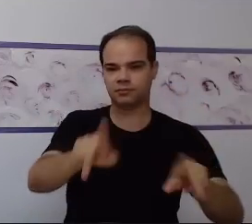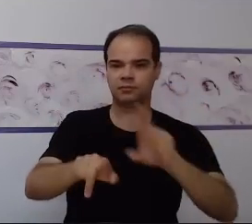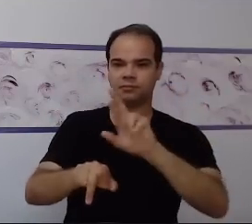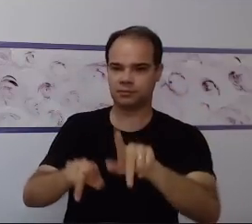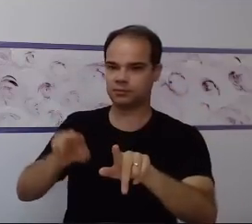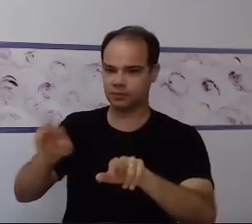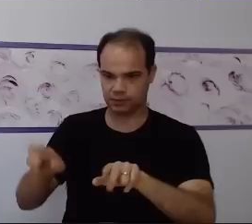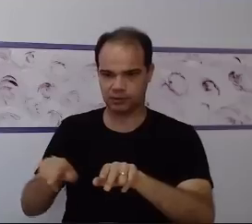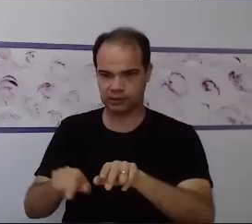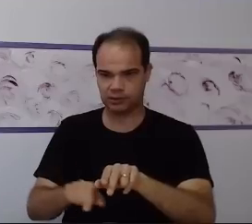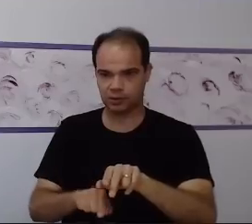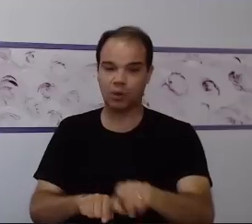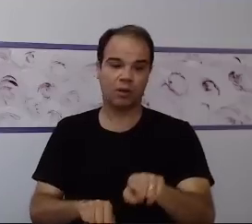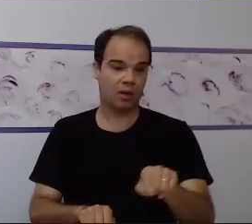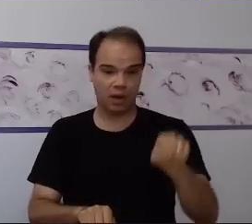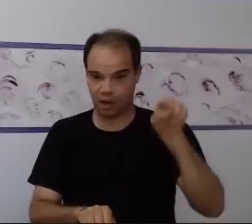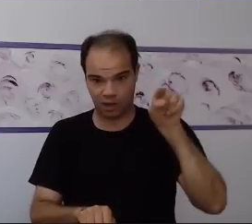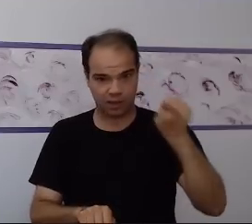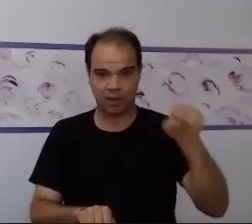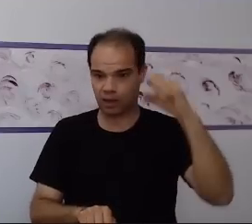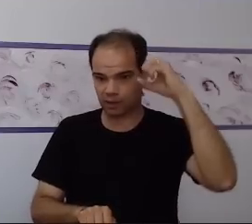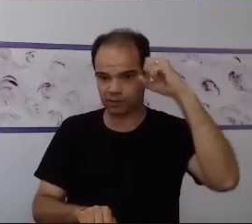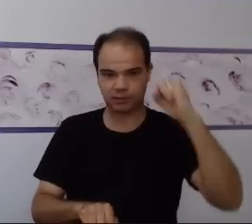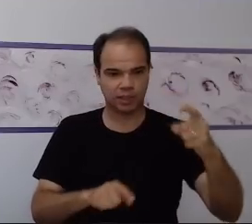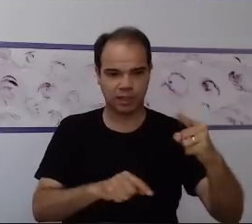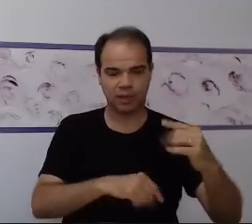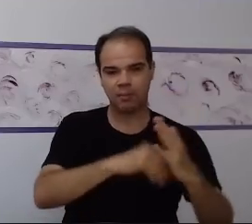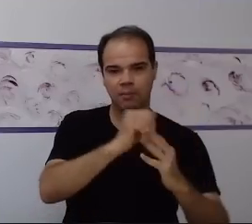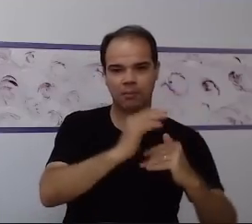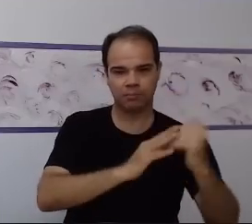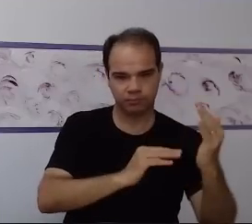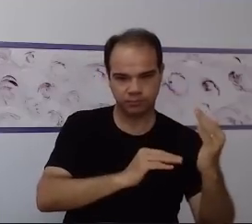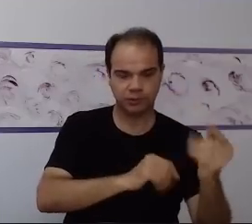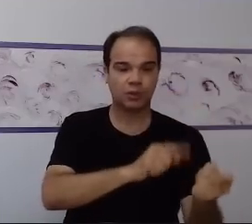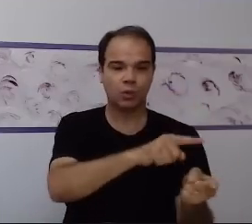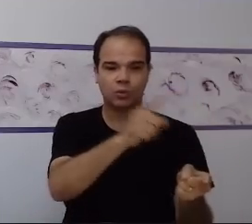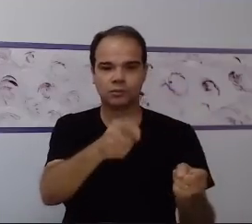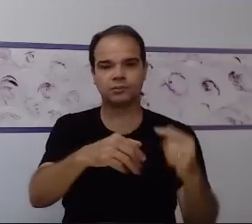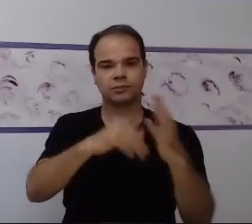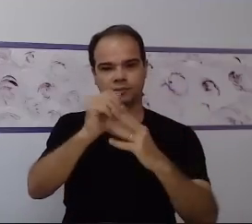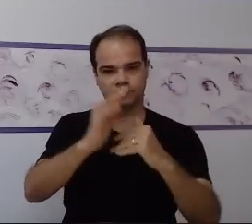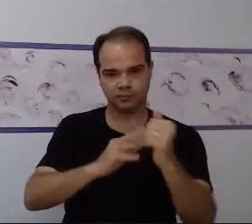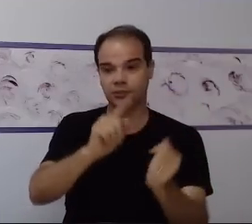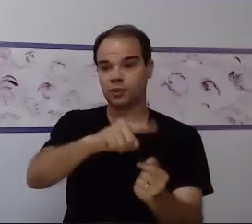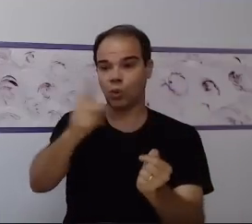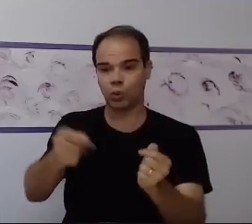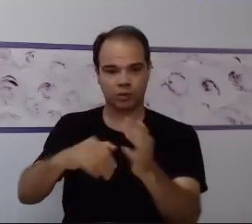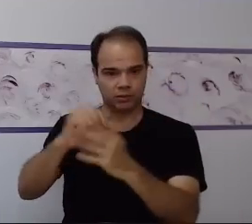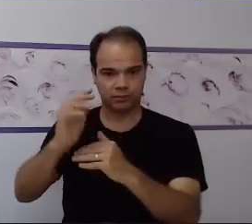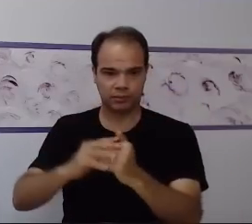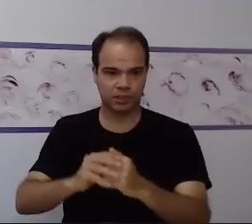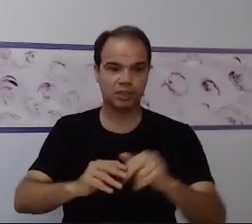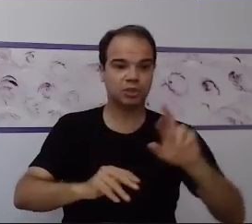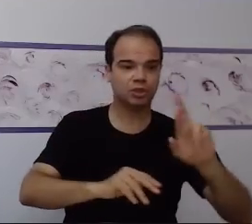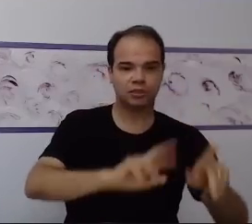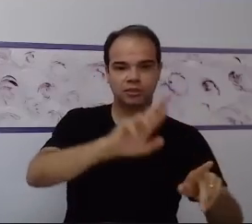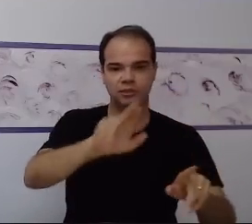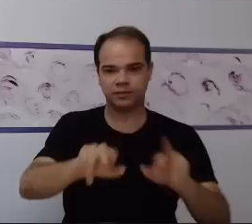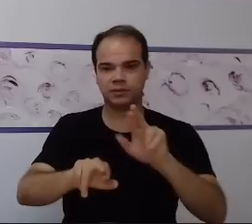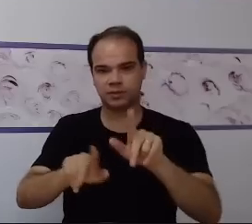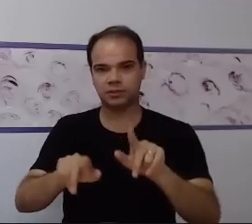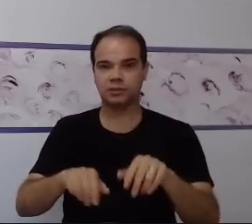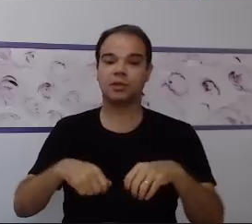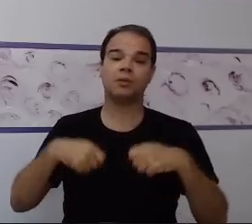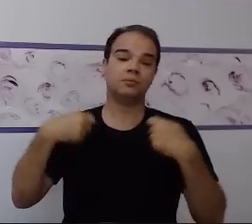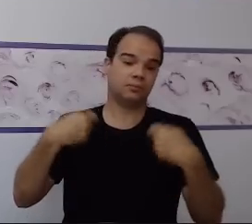situação que o Diego tinha desenvolvido. Então, eu vou ter que fazer uma avaliação em cima do que a